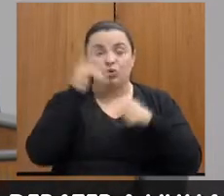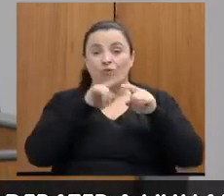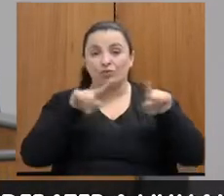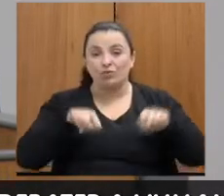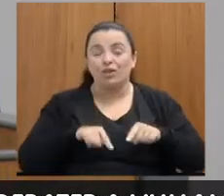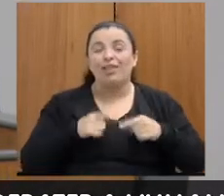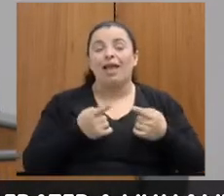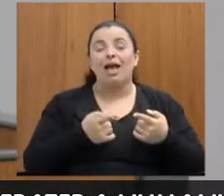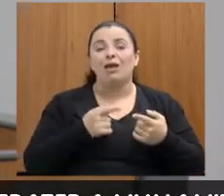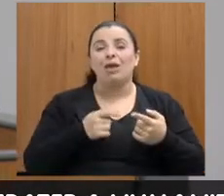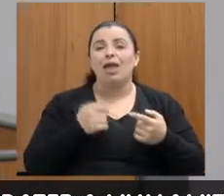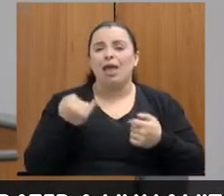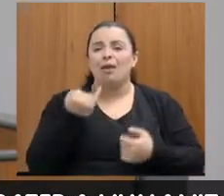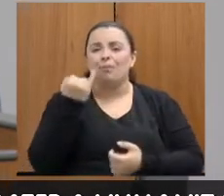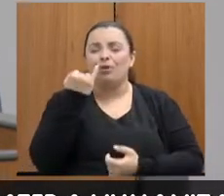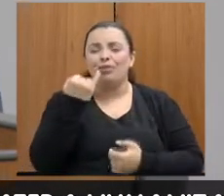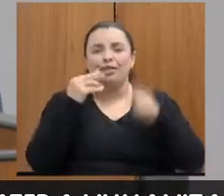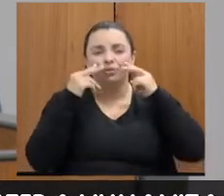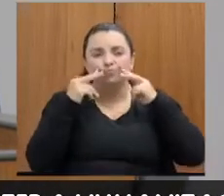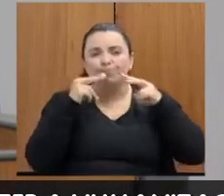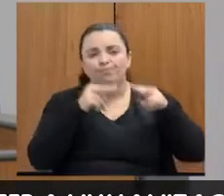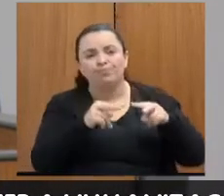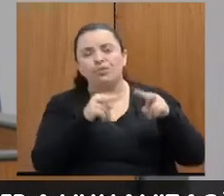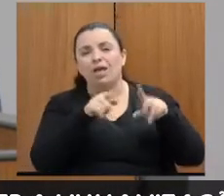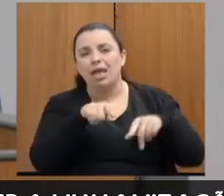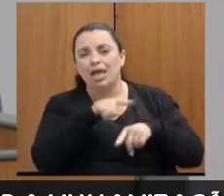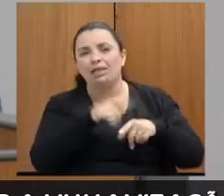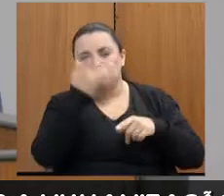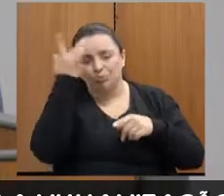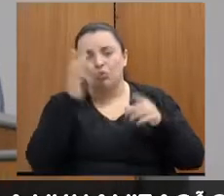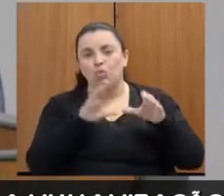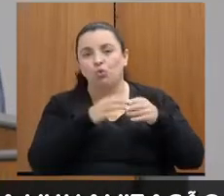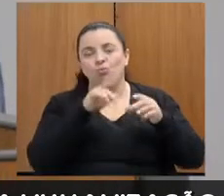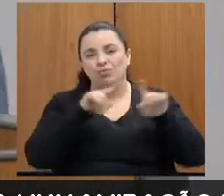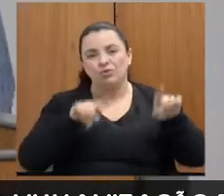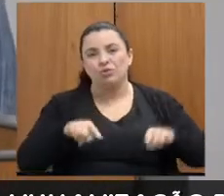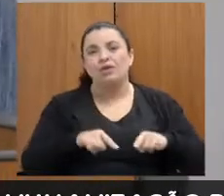importante a gente passar a olhar e discutir também essa questão.